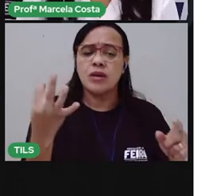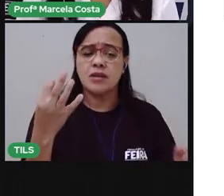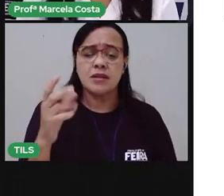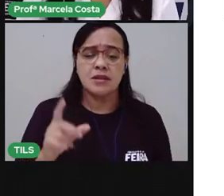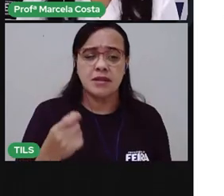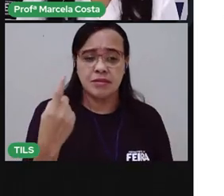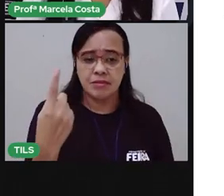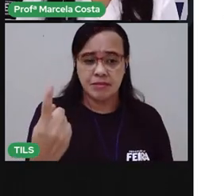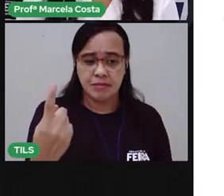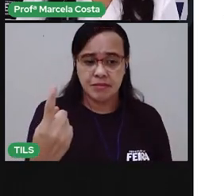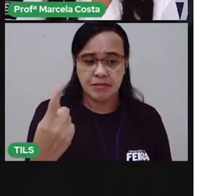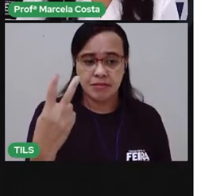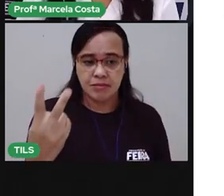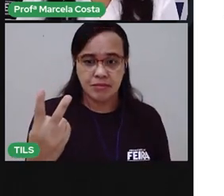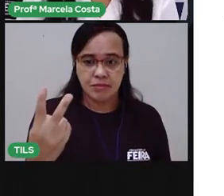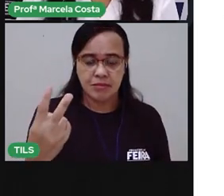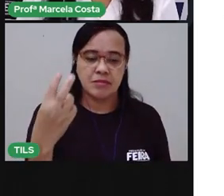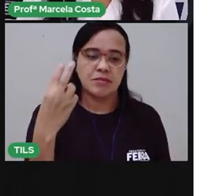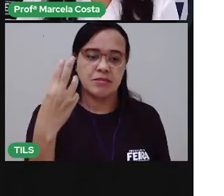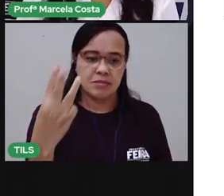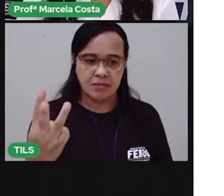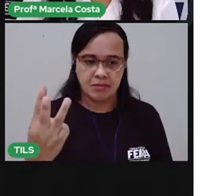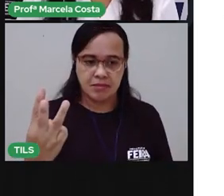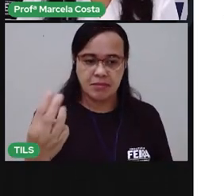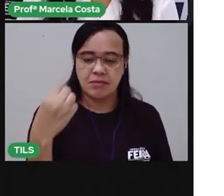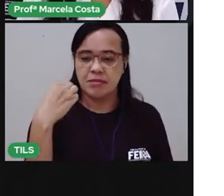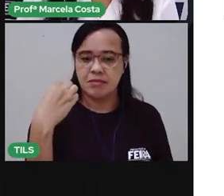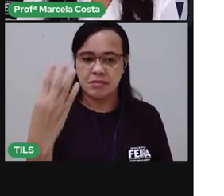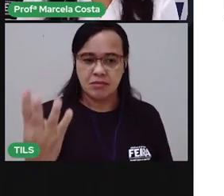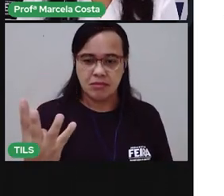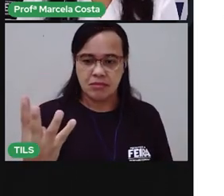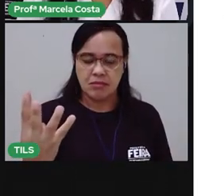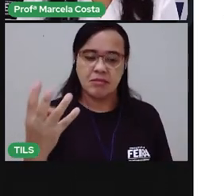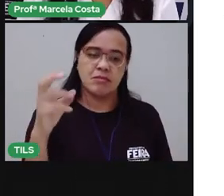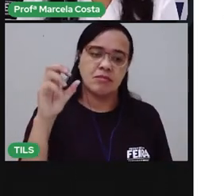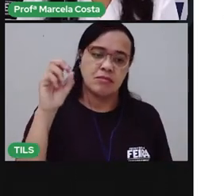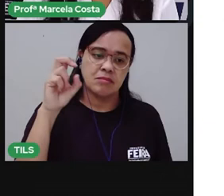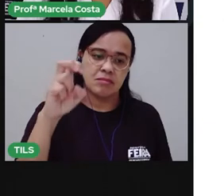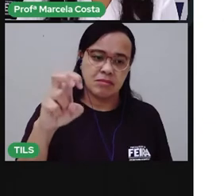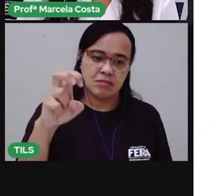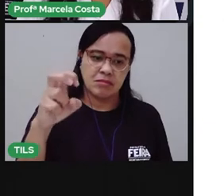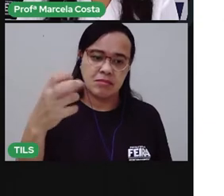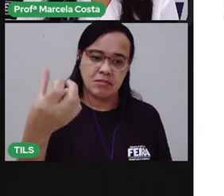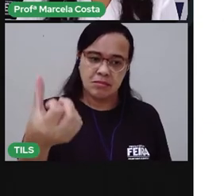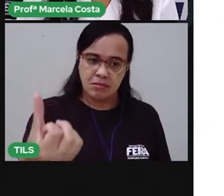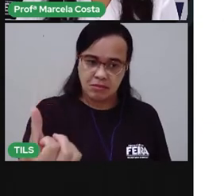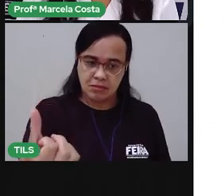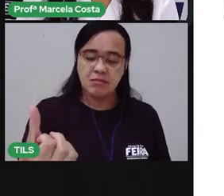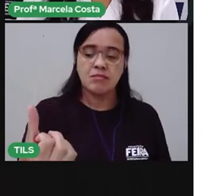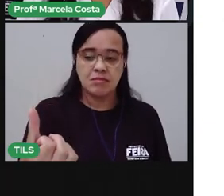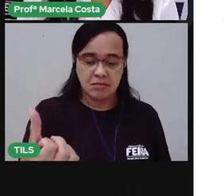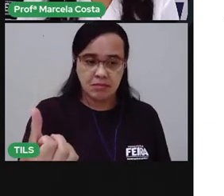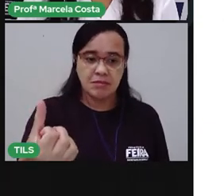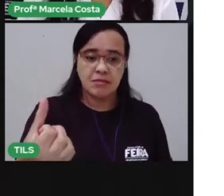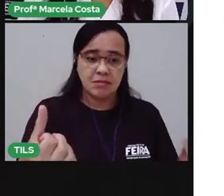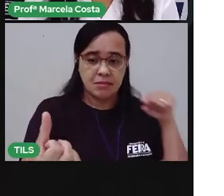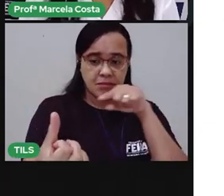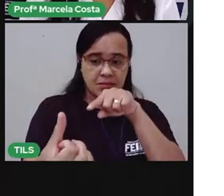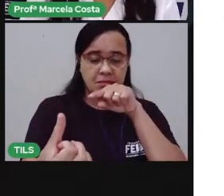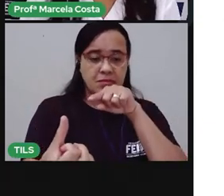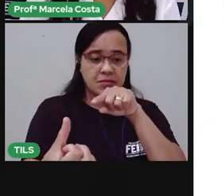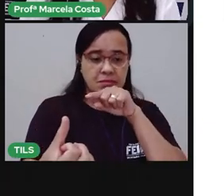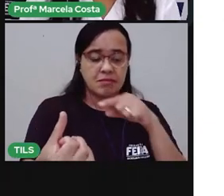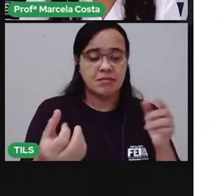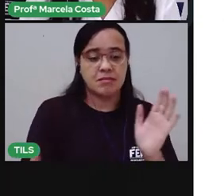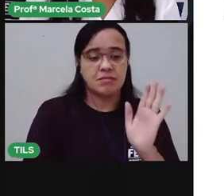Uma, duas, três, quatro, cinco, seis. Seis letras.